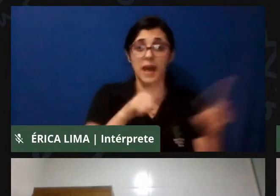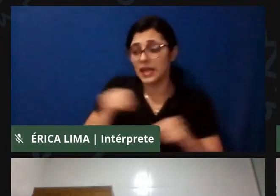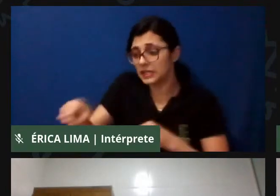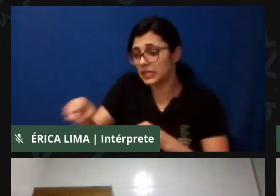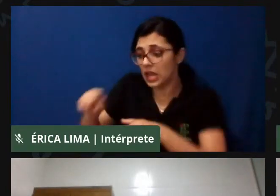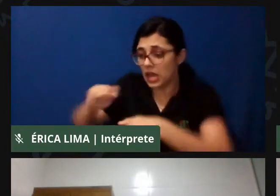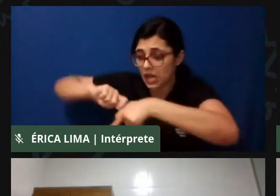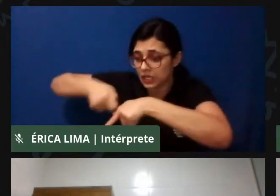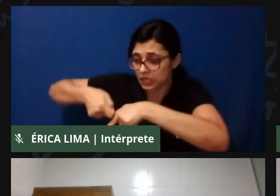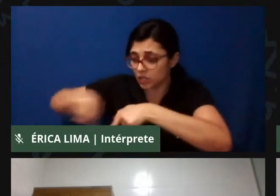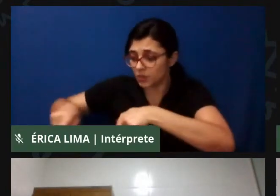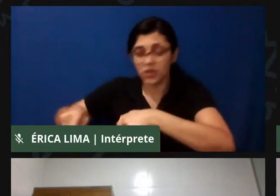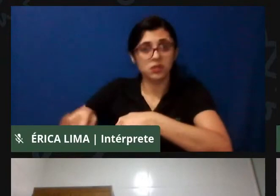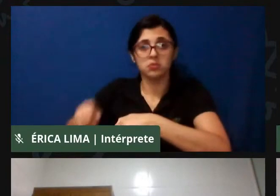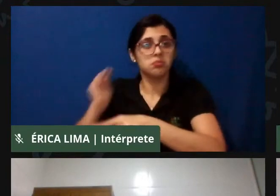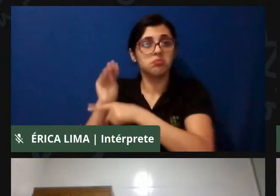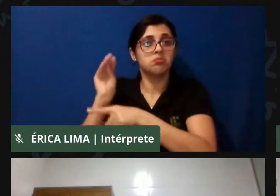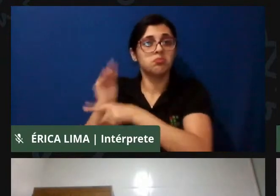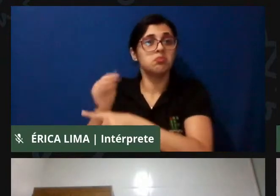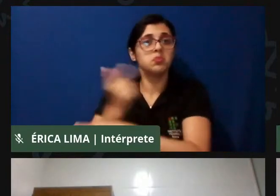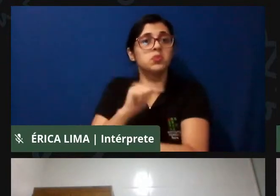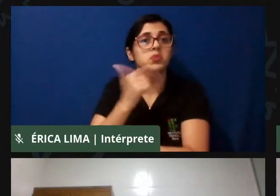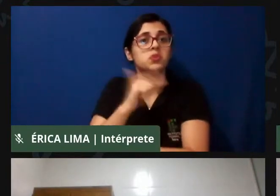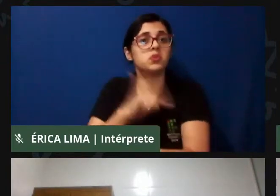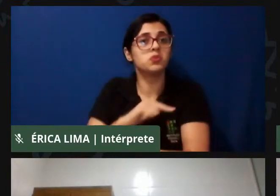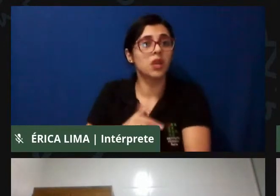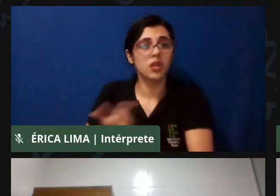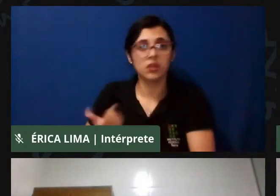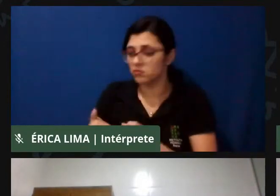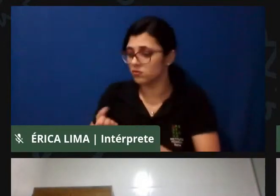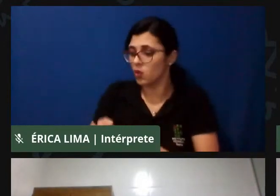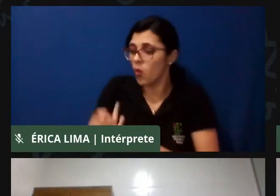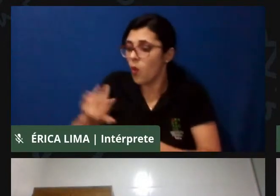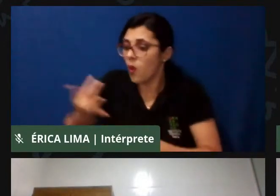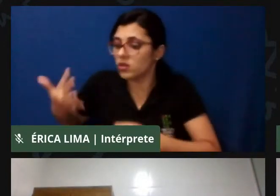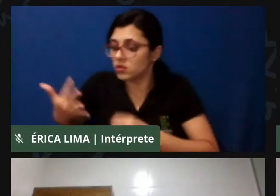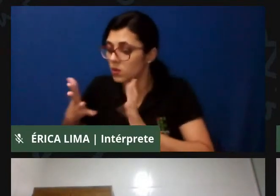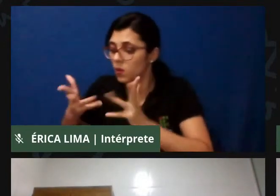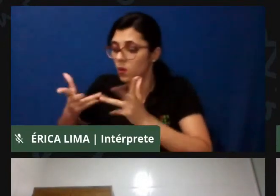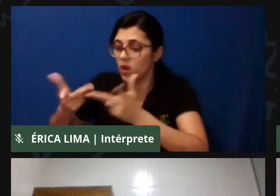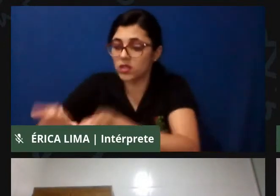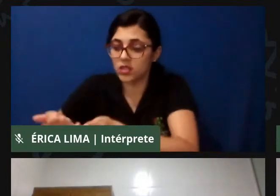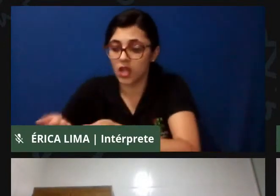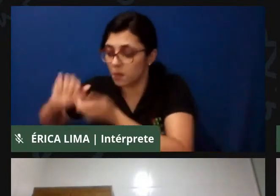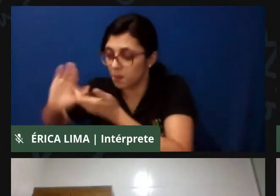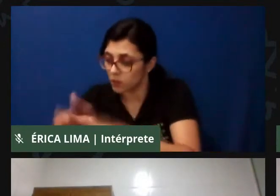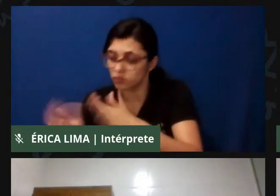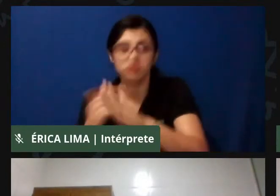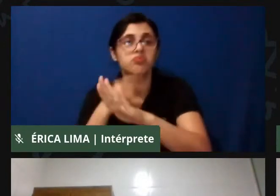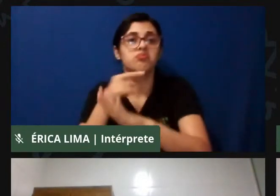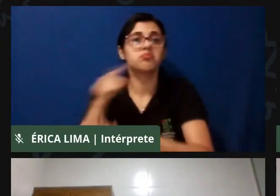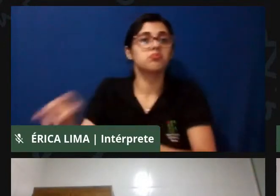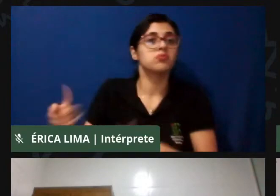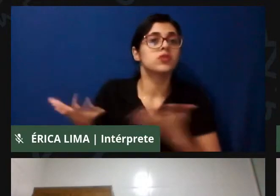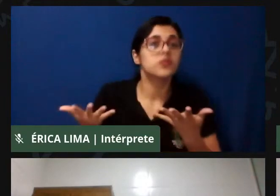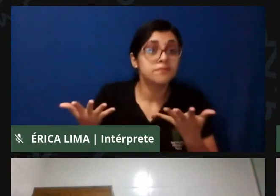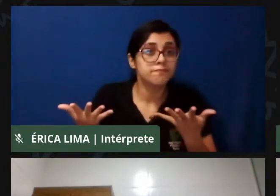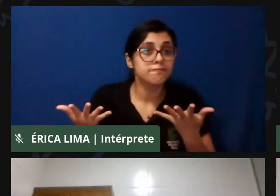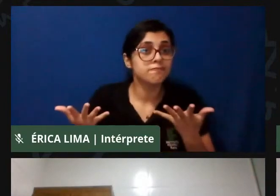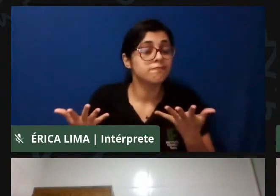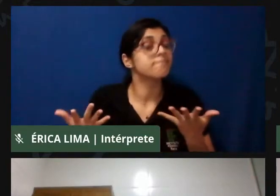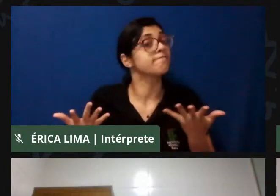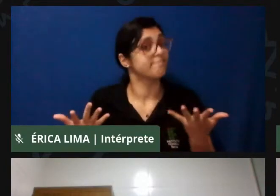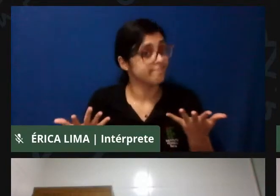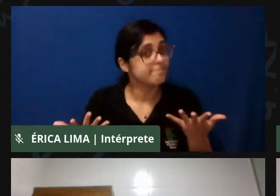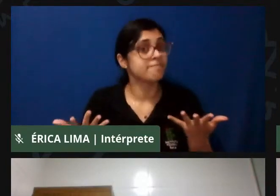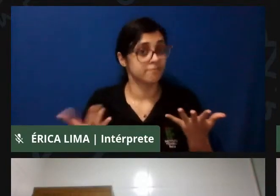doce, tratada, né, em quantidade e qualidade, inclusive para a produção. Então, a gente, a